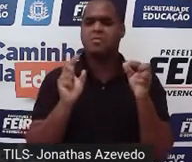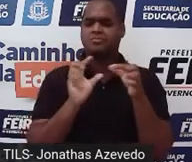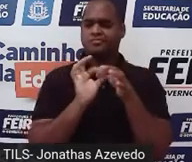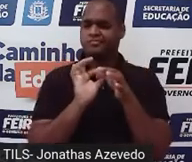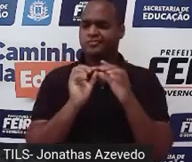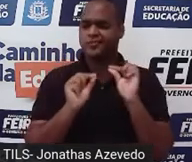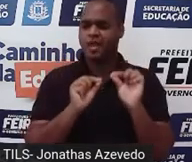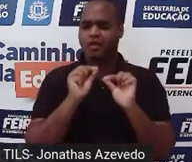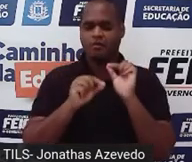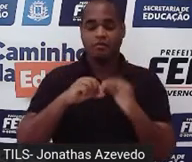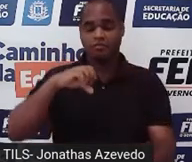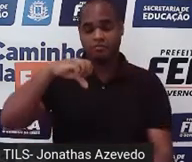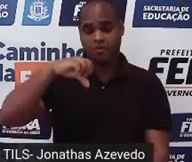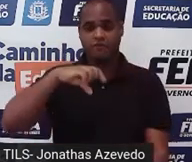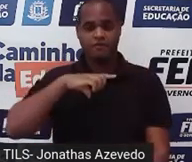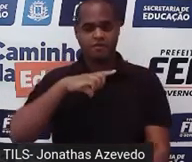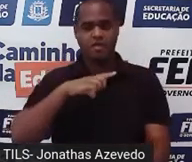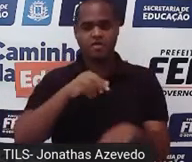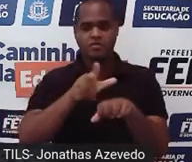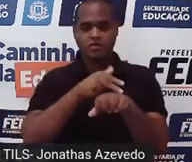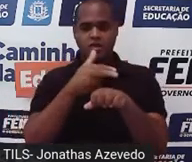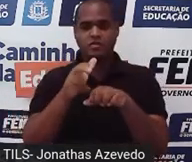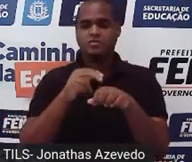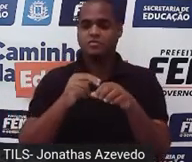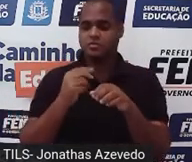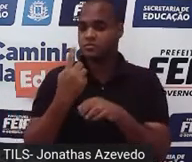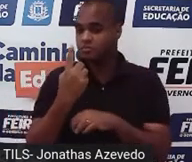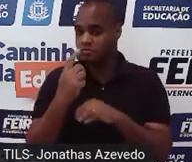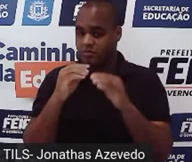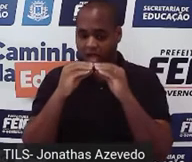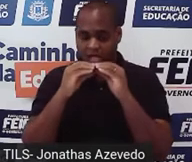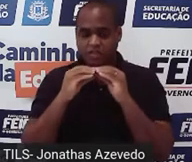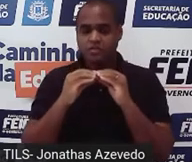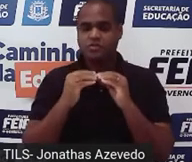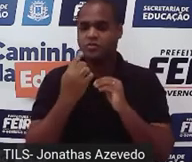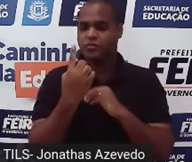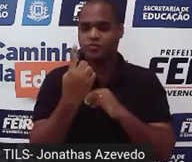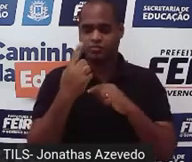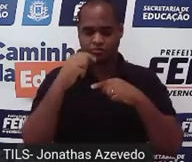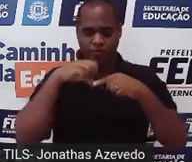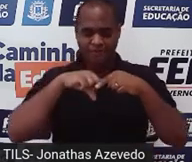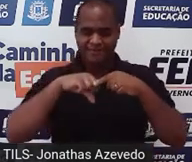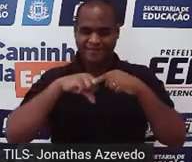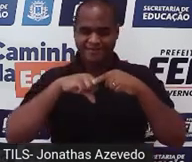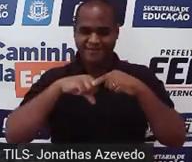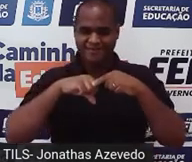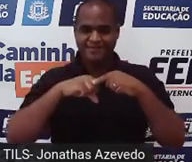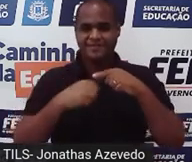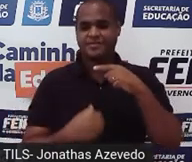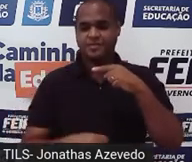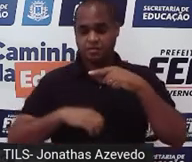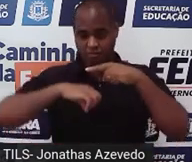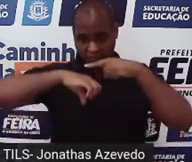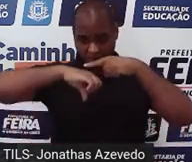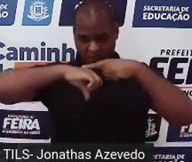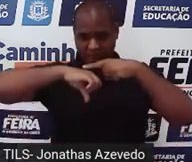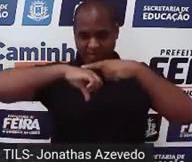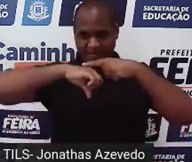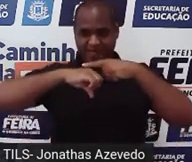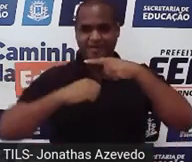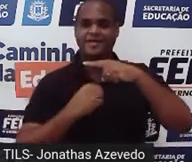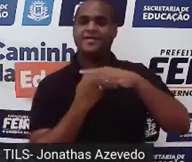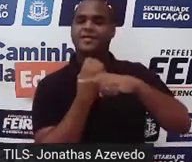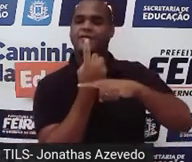nove cubinhos ali, um foi comido, é a fração um nono, né? Nove embaixo, em